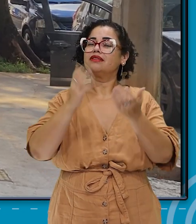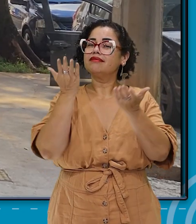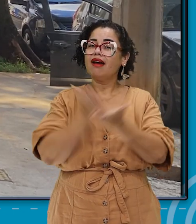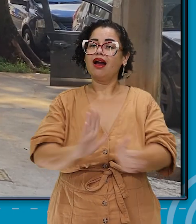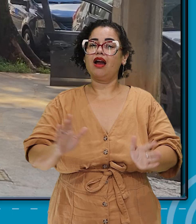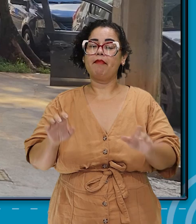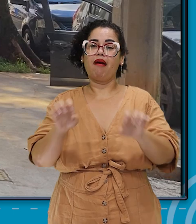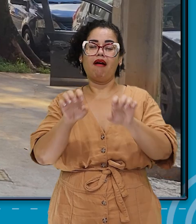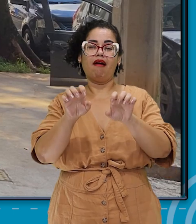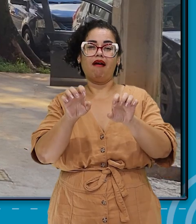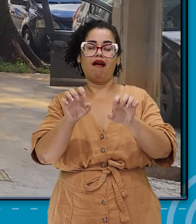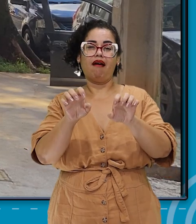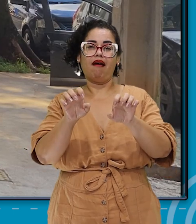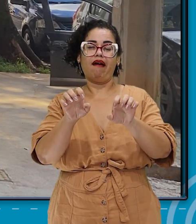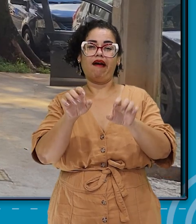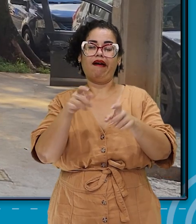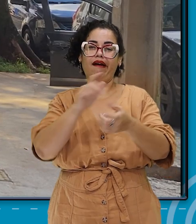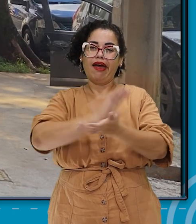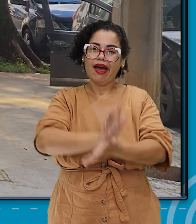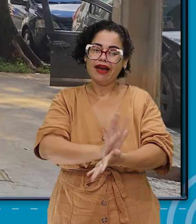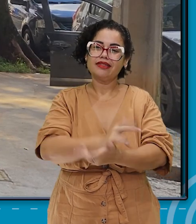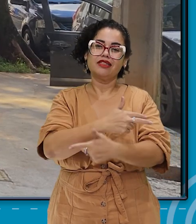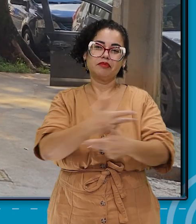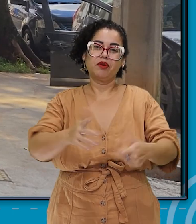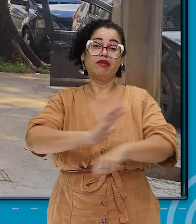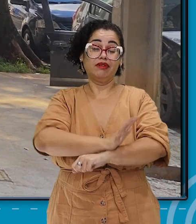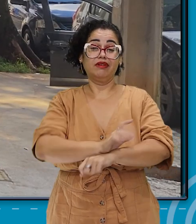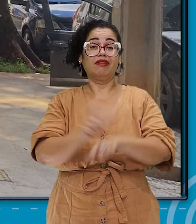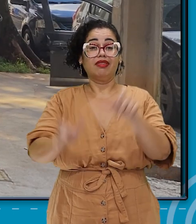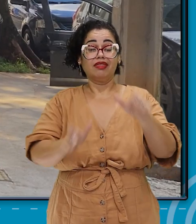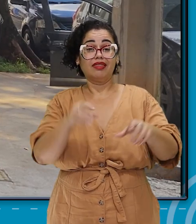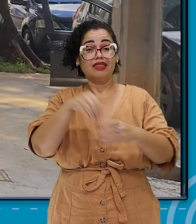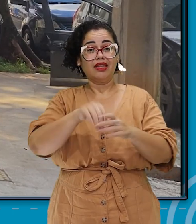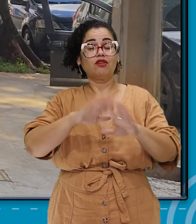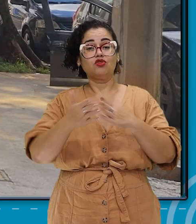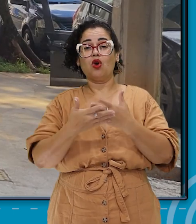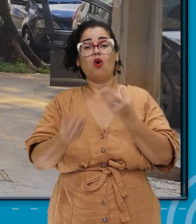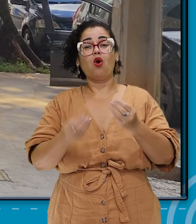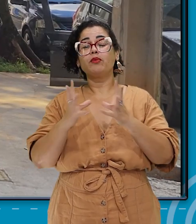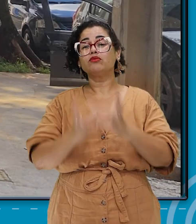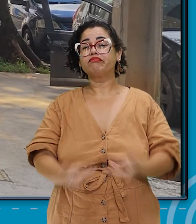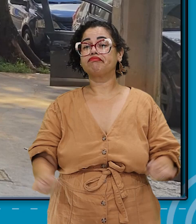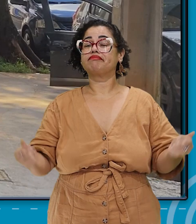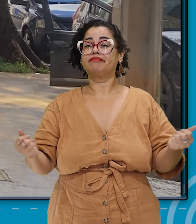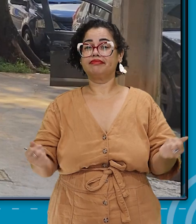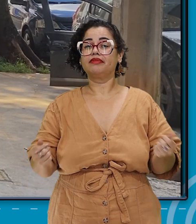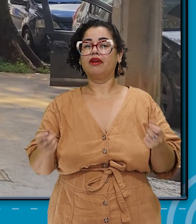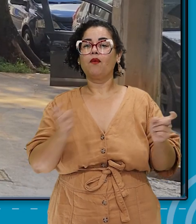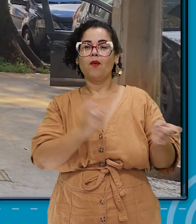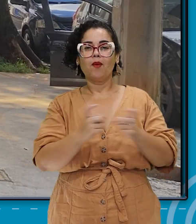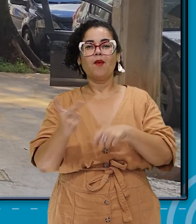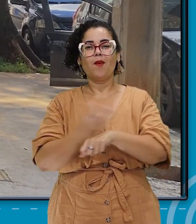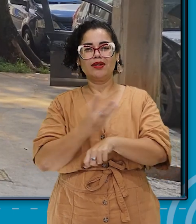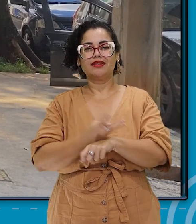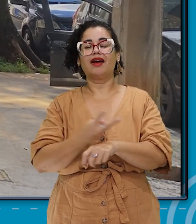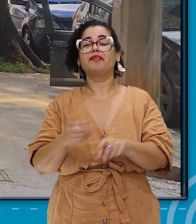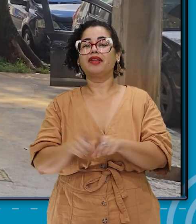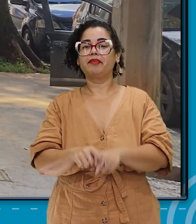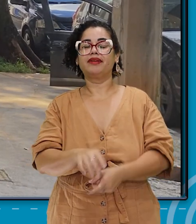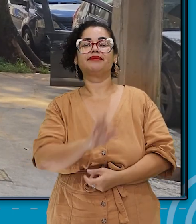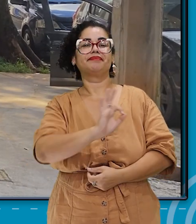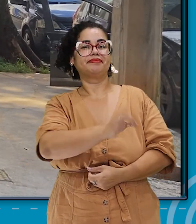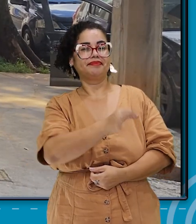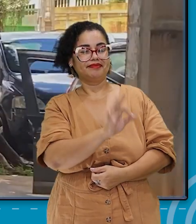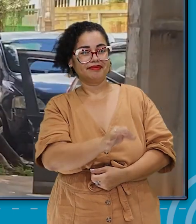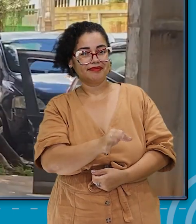racismo estrutural, lá dentro dos muros das escolas, e quem sabe até lá na comunicação dos grupos de WhatsApp? Isso,